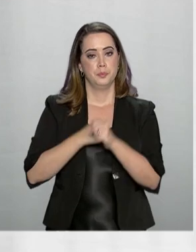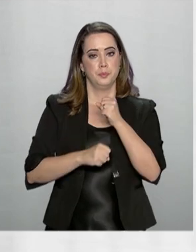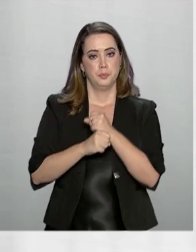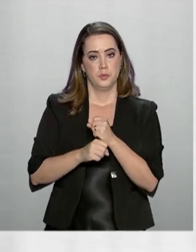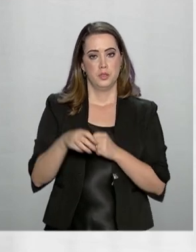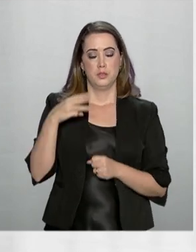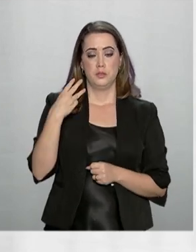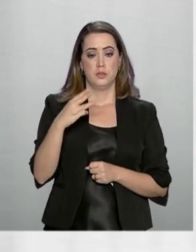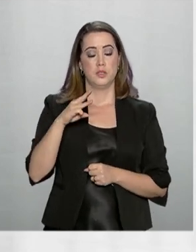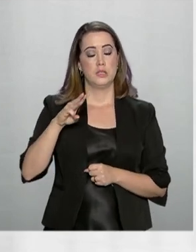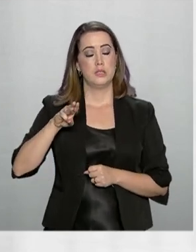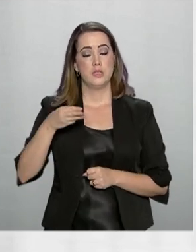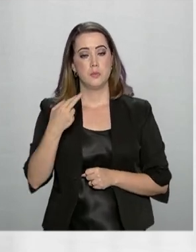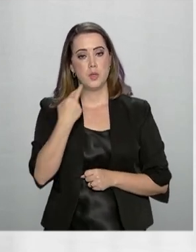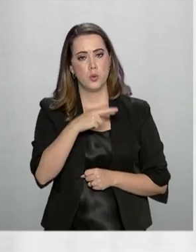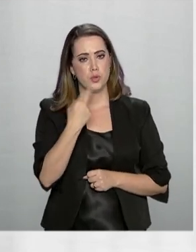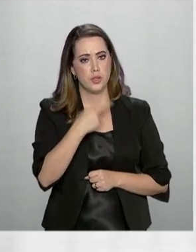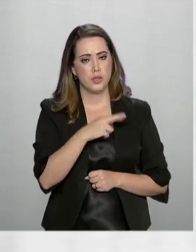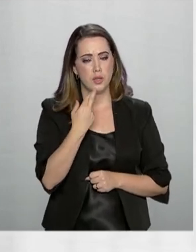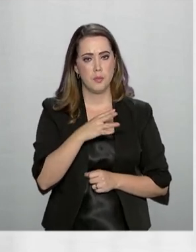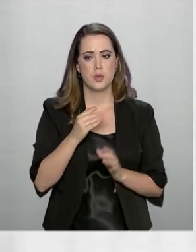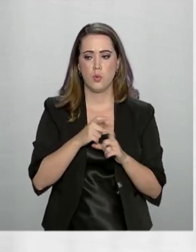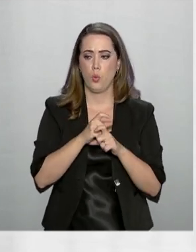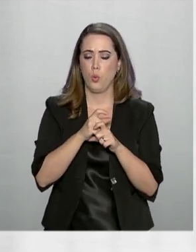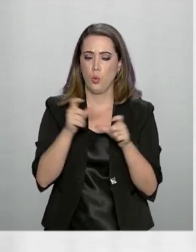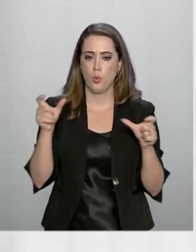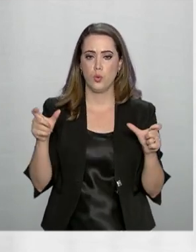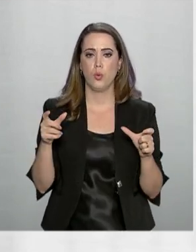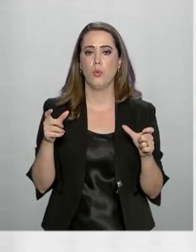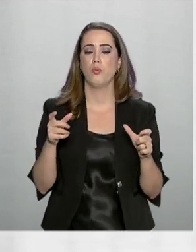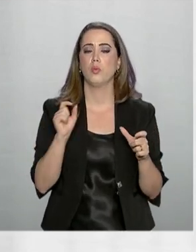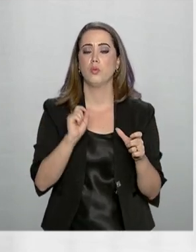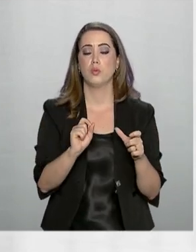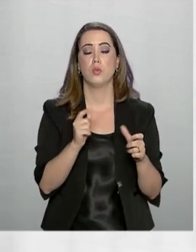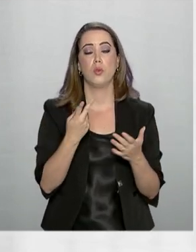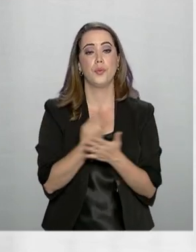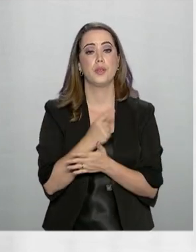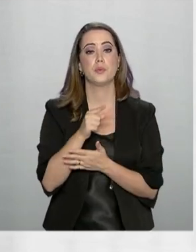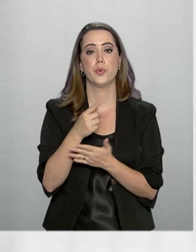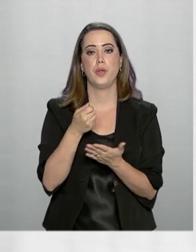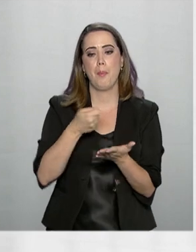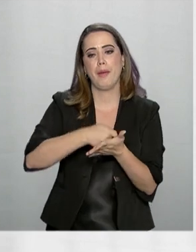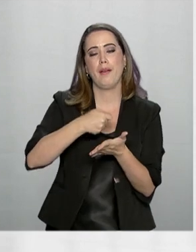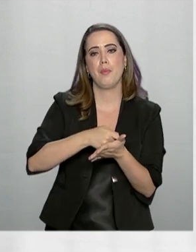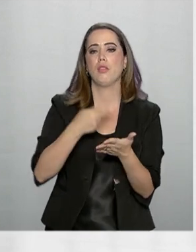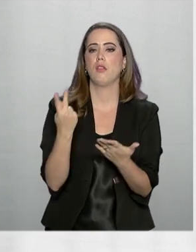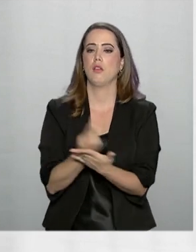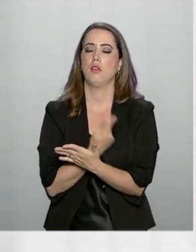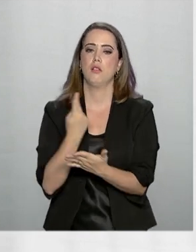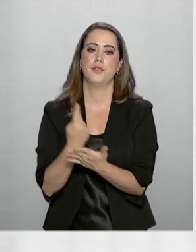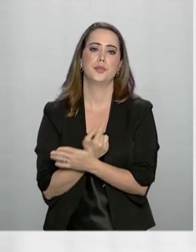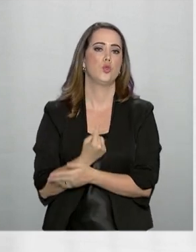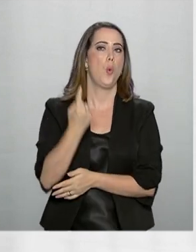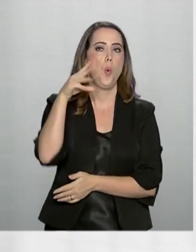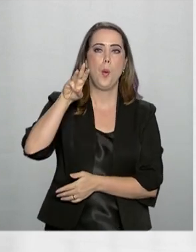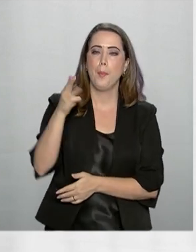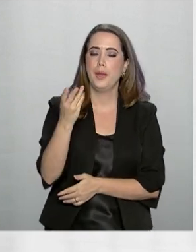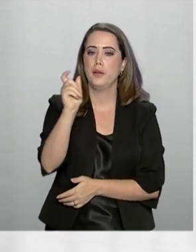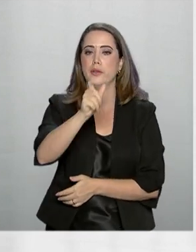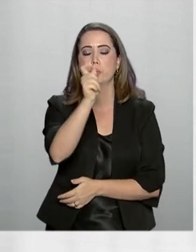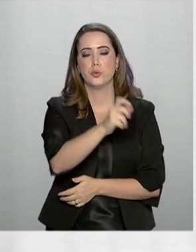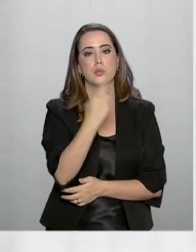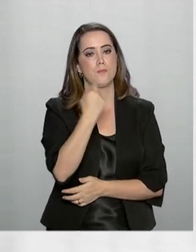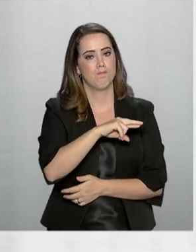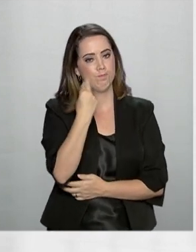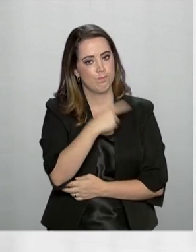de 3 milhões de reclamações. A maior parte das queixas se deve à cobrança indevida com mais de um milhão de usuários